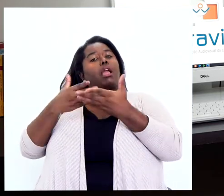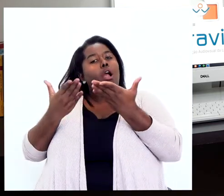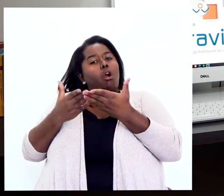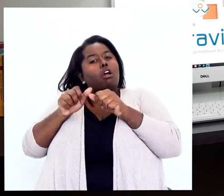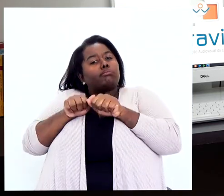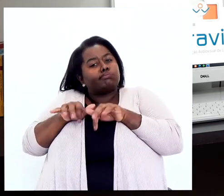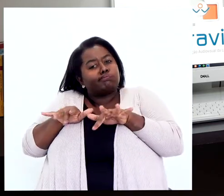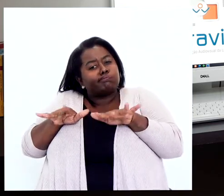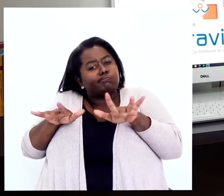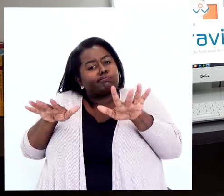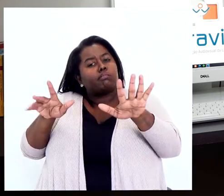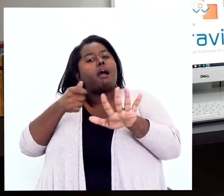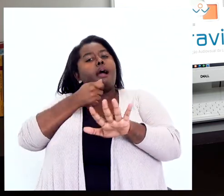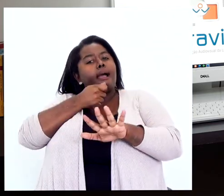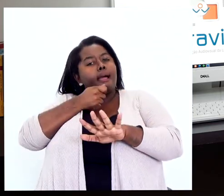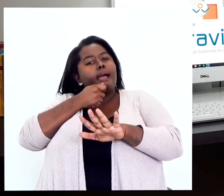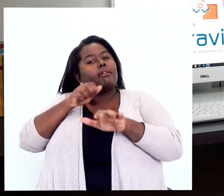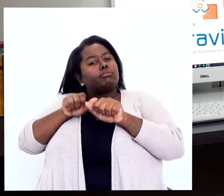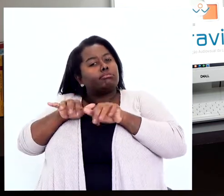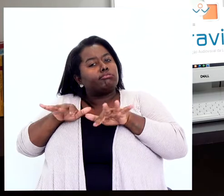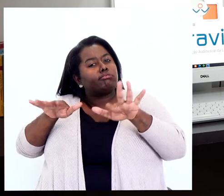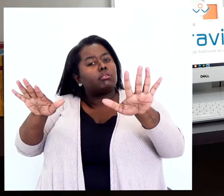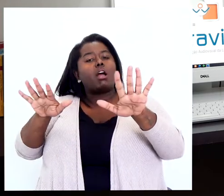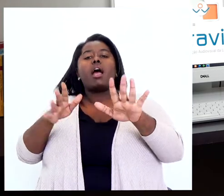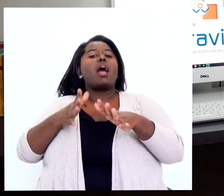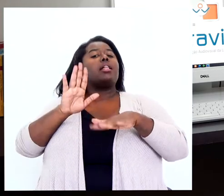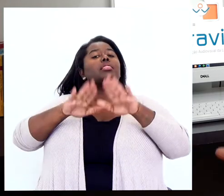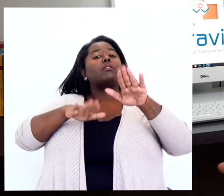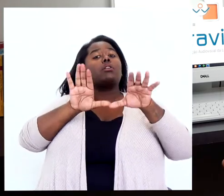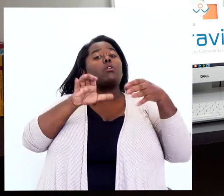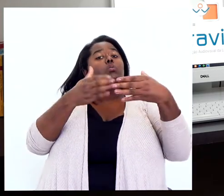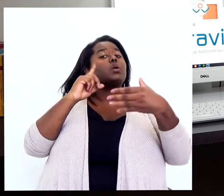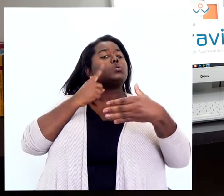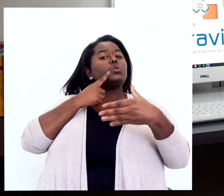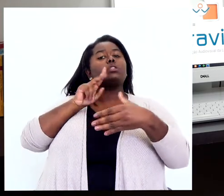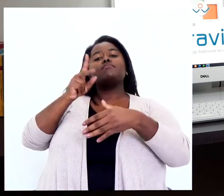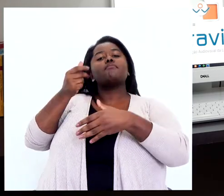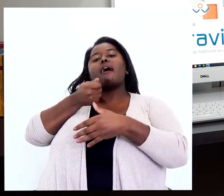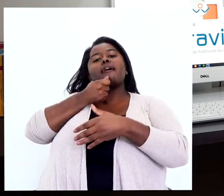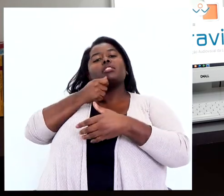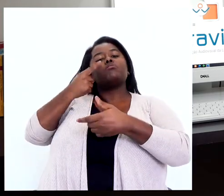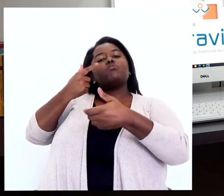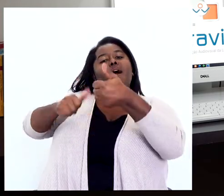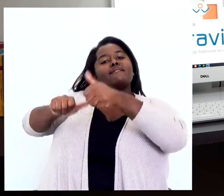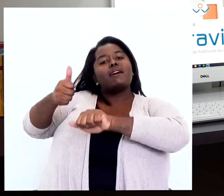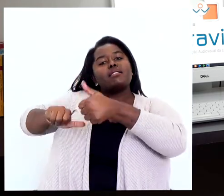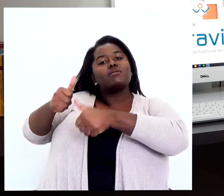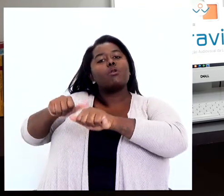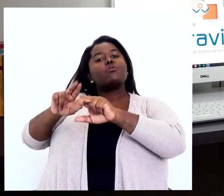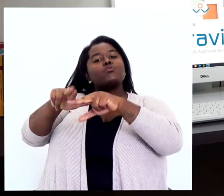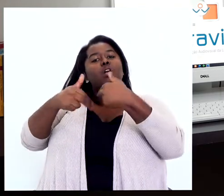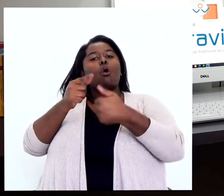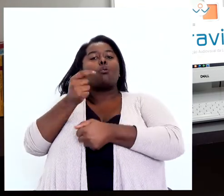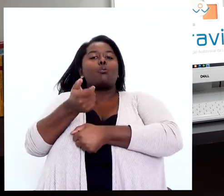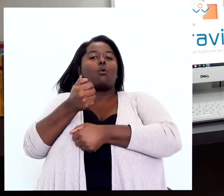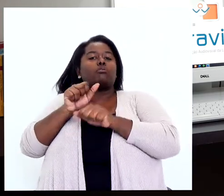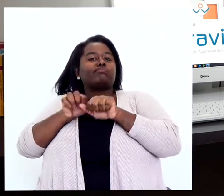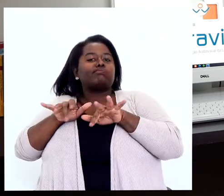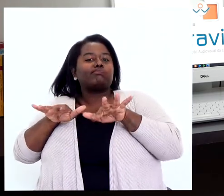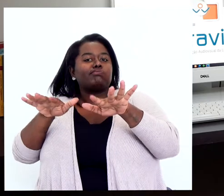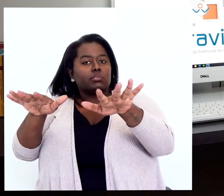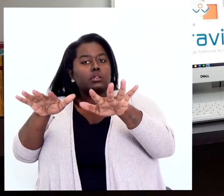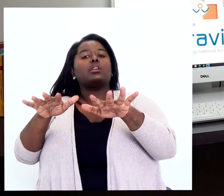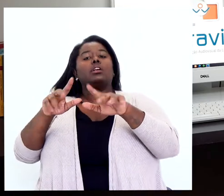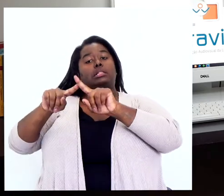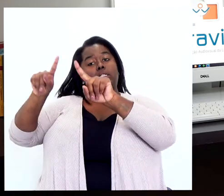janela de libras, então talvez as obras não tenham tido fruição na comunidade surda a ponto de serem avaliadas a partir